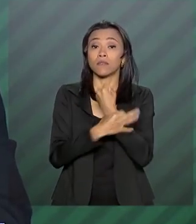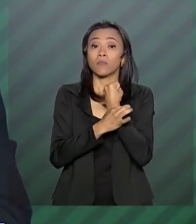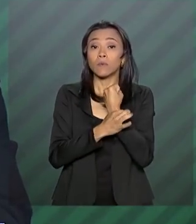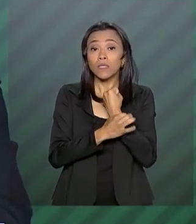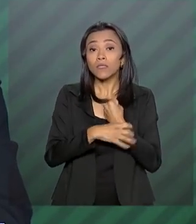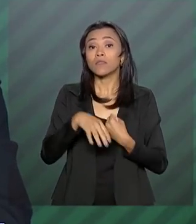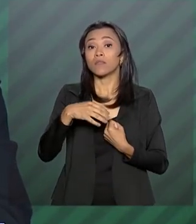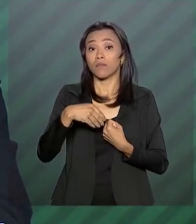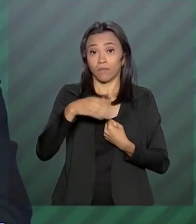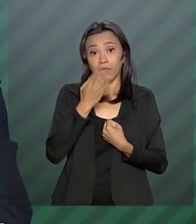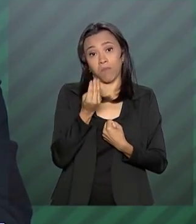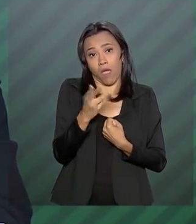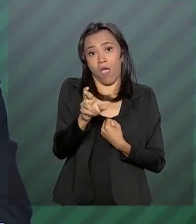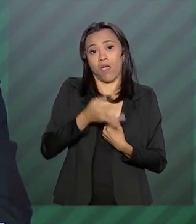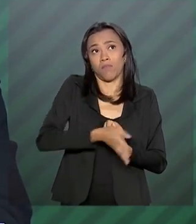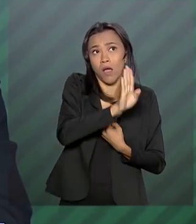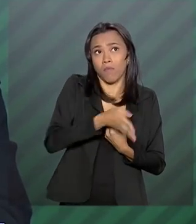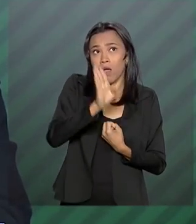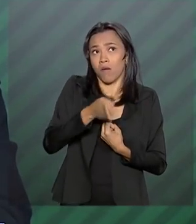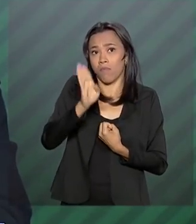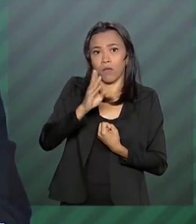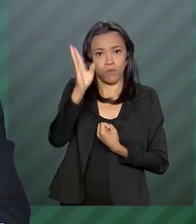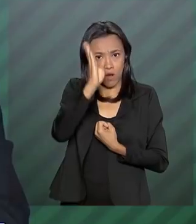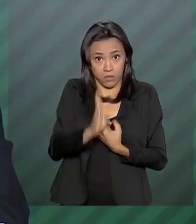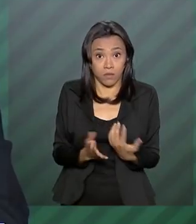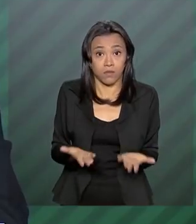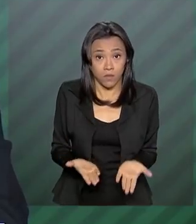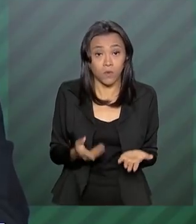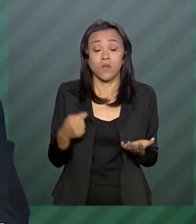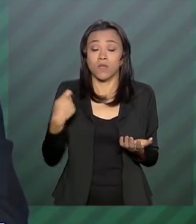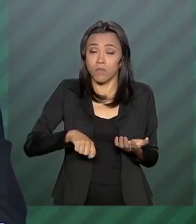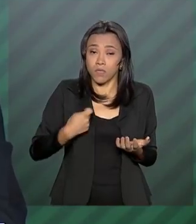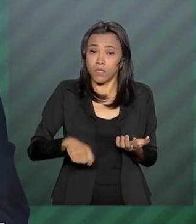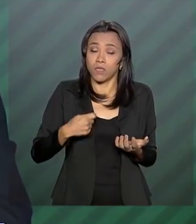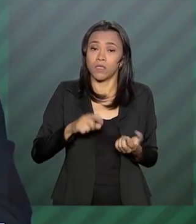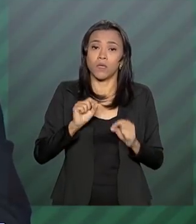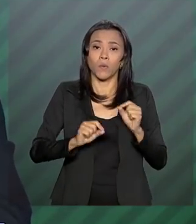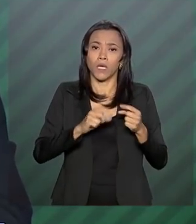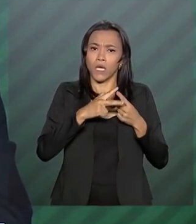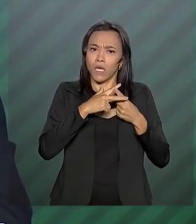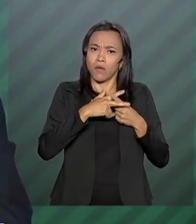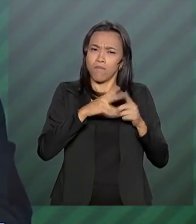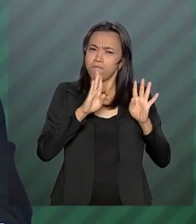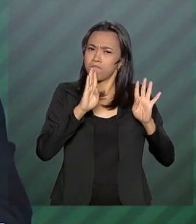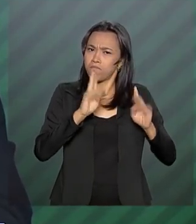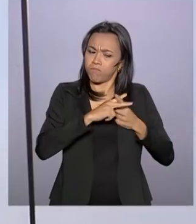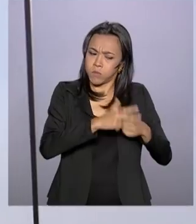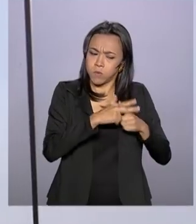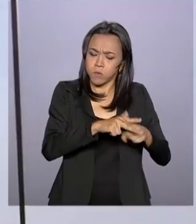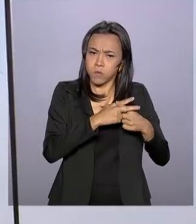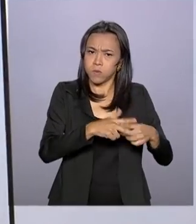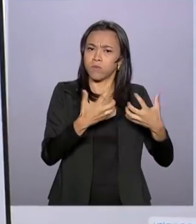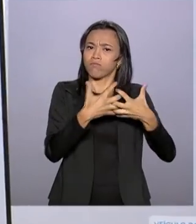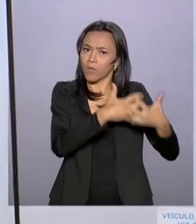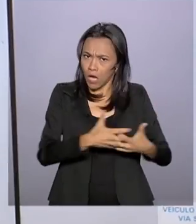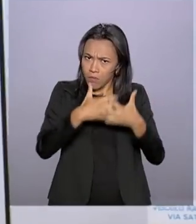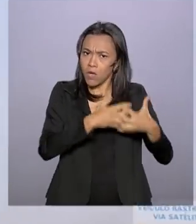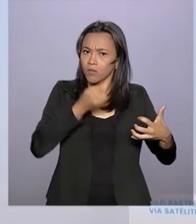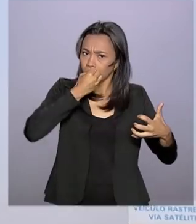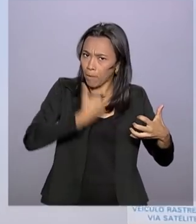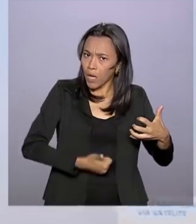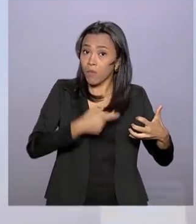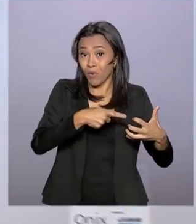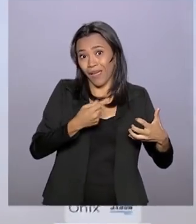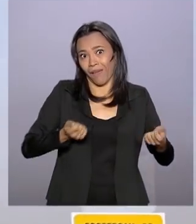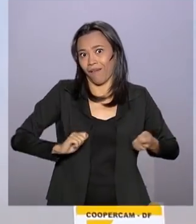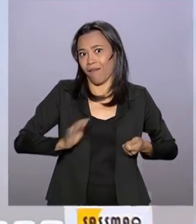também no que diz respeito à perfeita manutenção do caminhão, que ela é custosa. Para garantir melhores